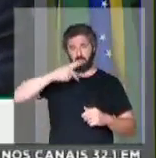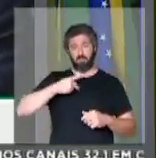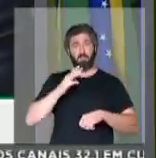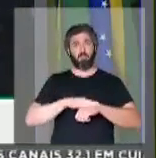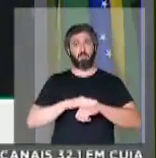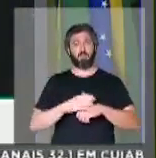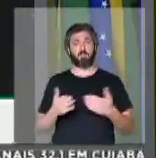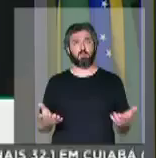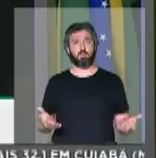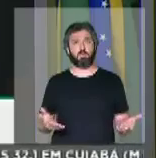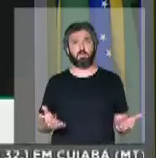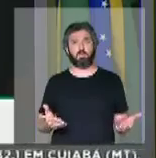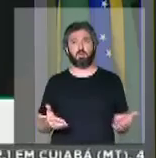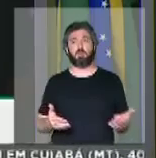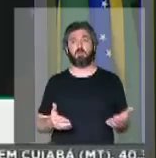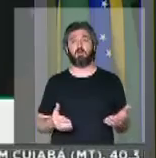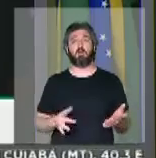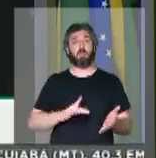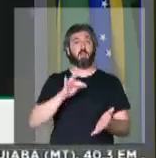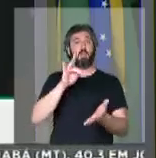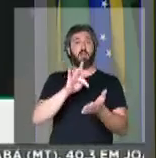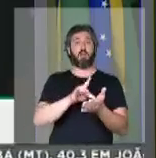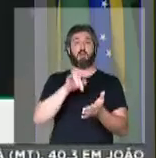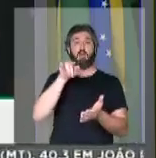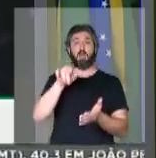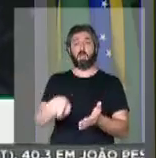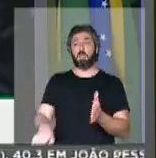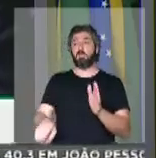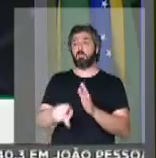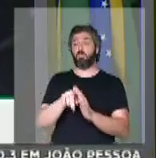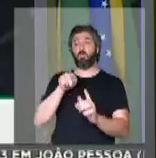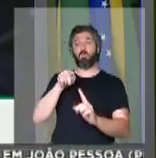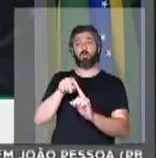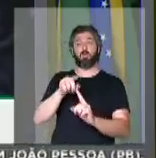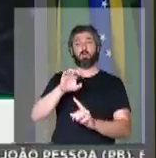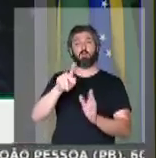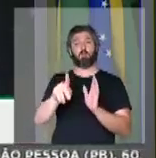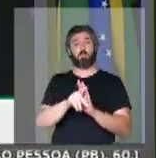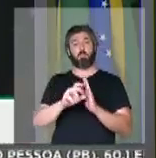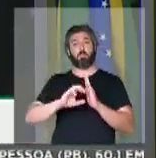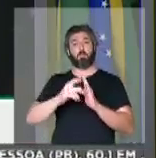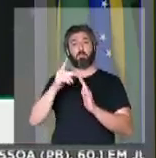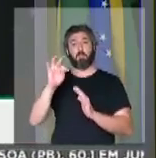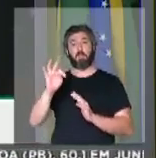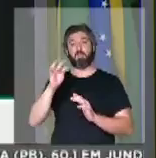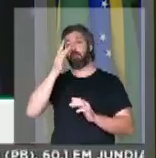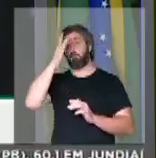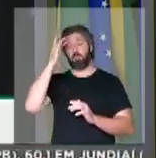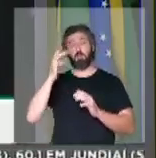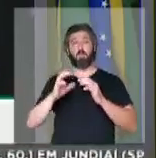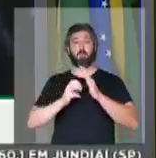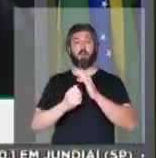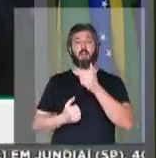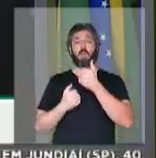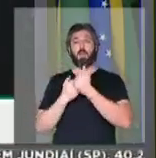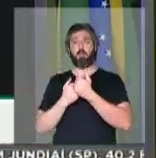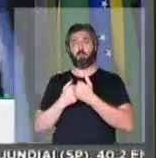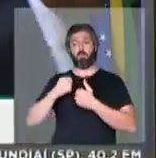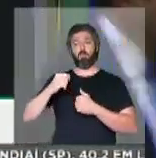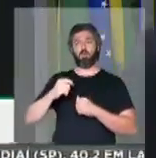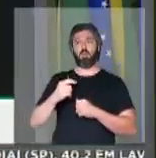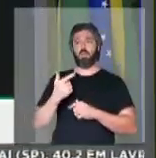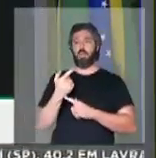próprios e suas famílias. Essa é a real intenção do Partido dos Trabalhadores e de seus partidos satélites. Garantir que o